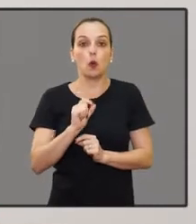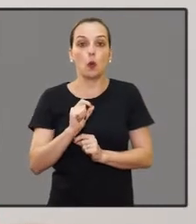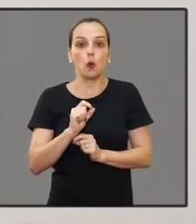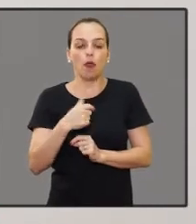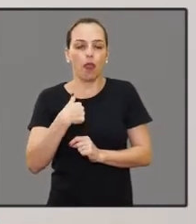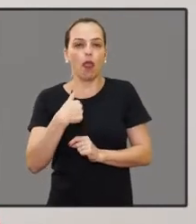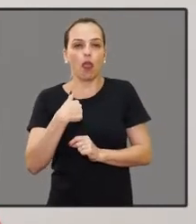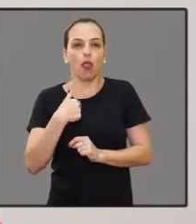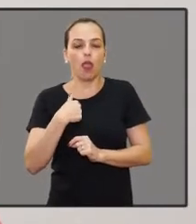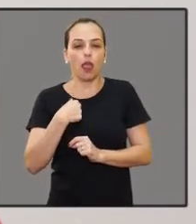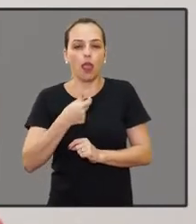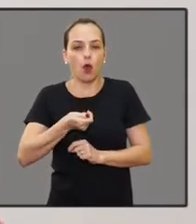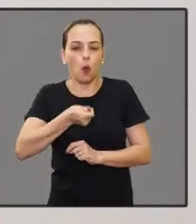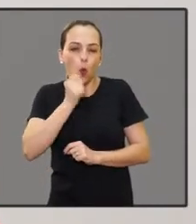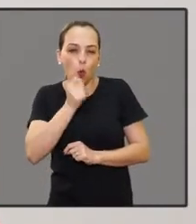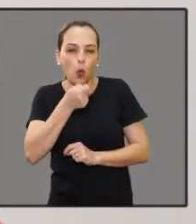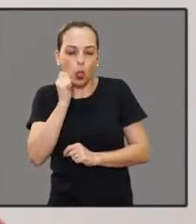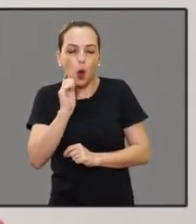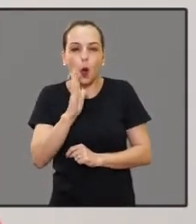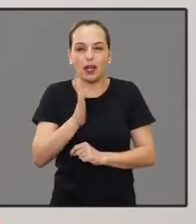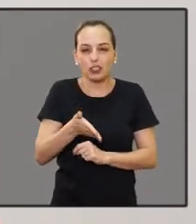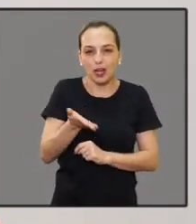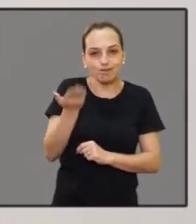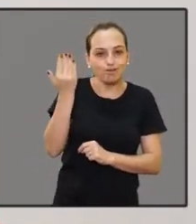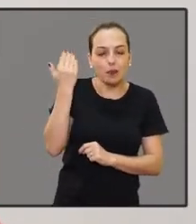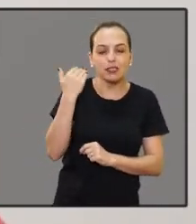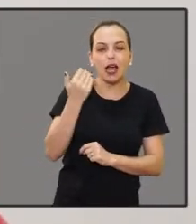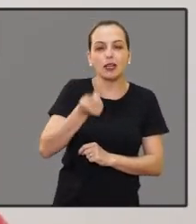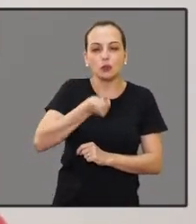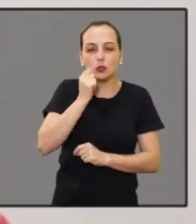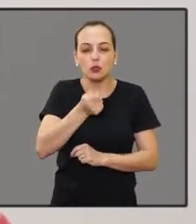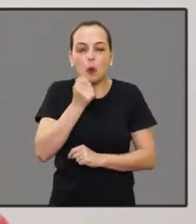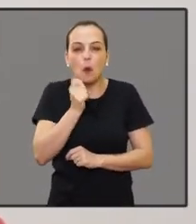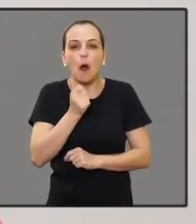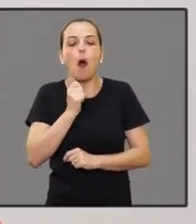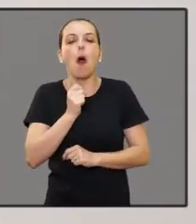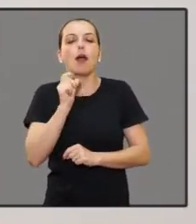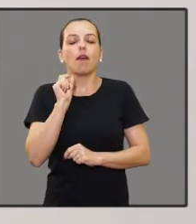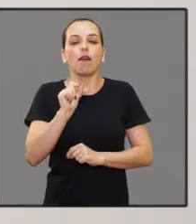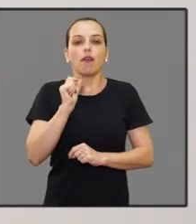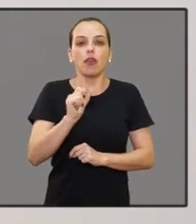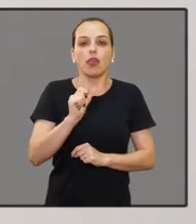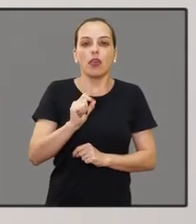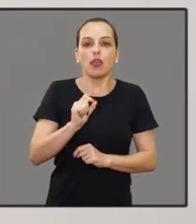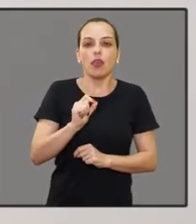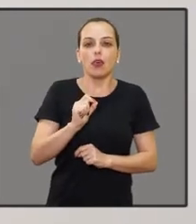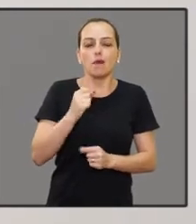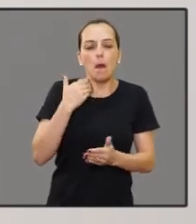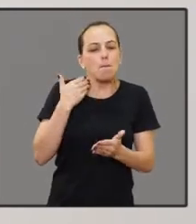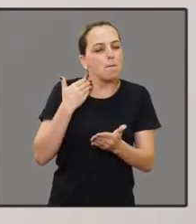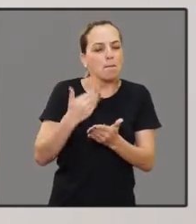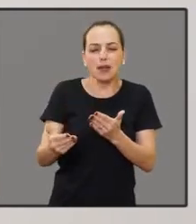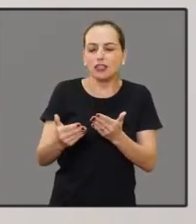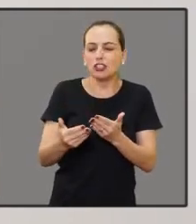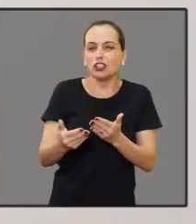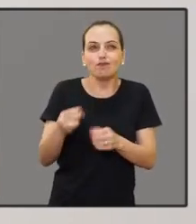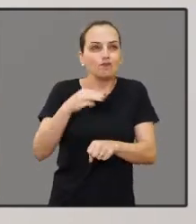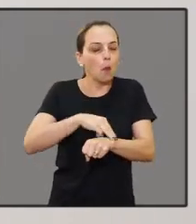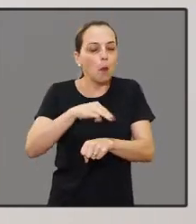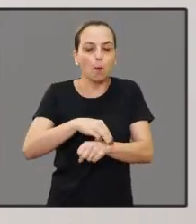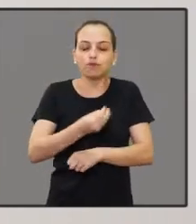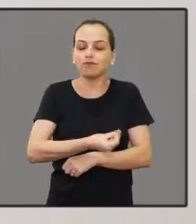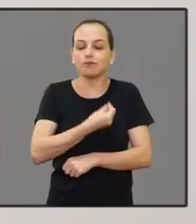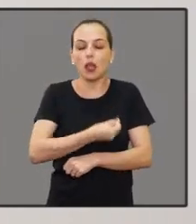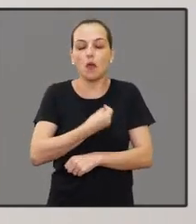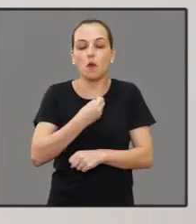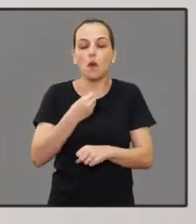quer, porque eu já fui usuária de droga, usei durante um ano e pouco. Perdi muita coisa na minha vida,